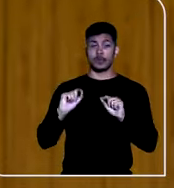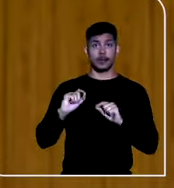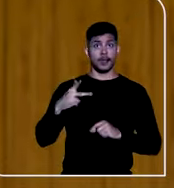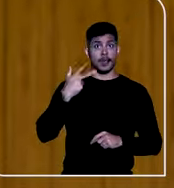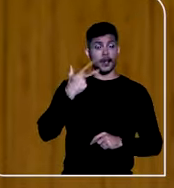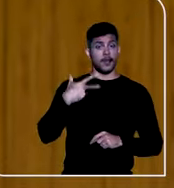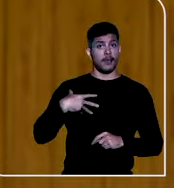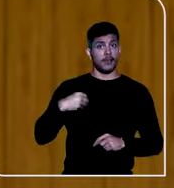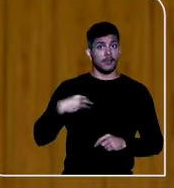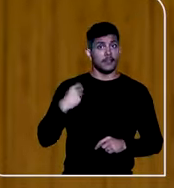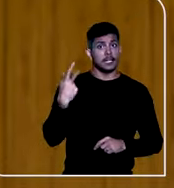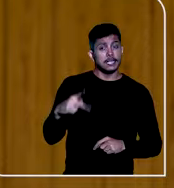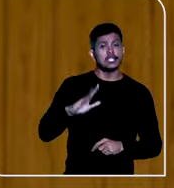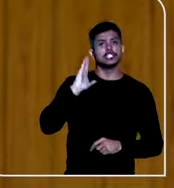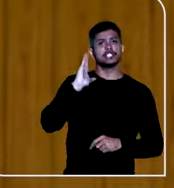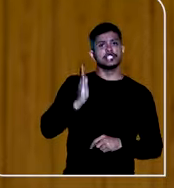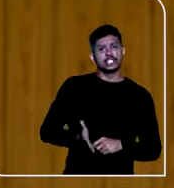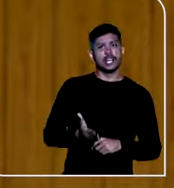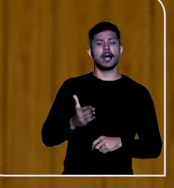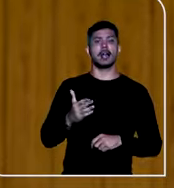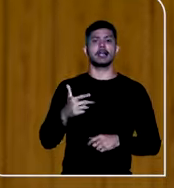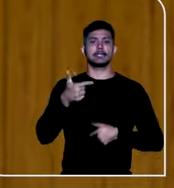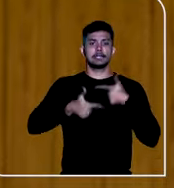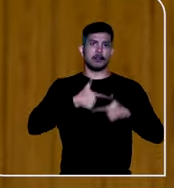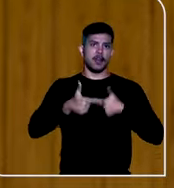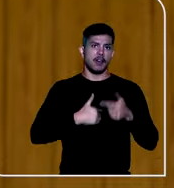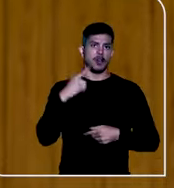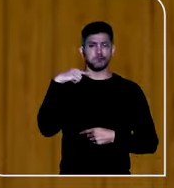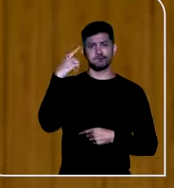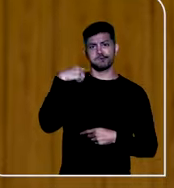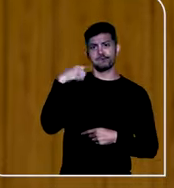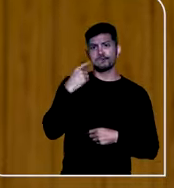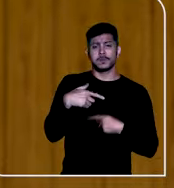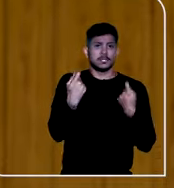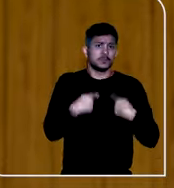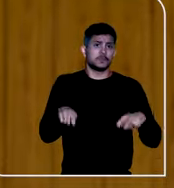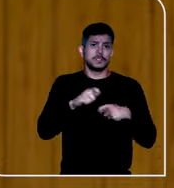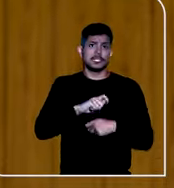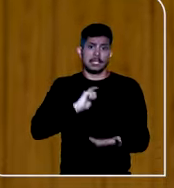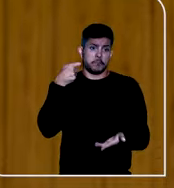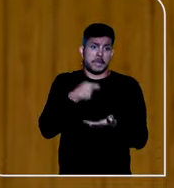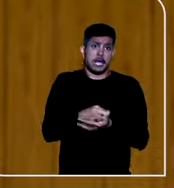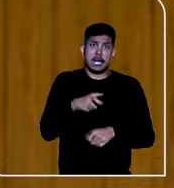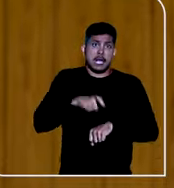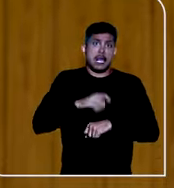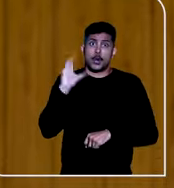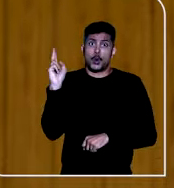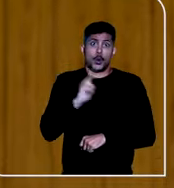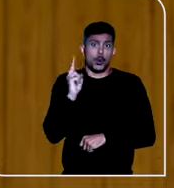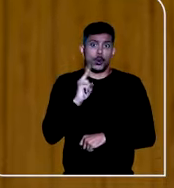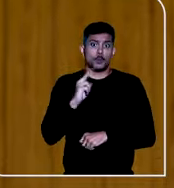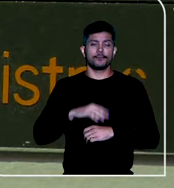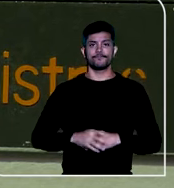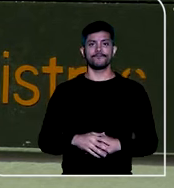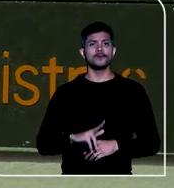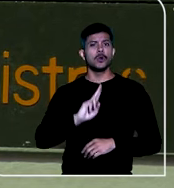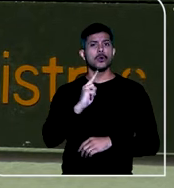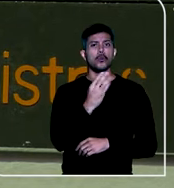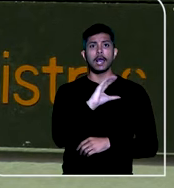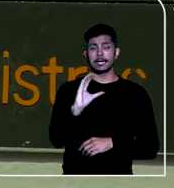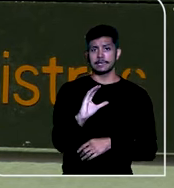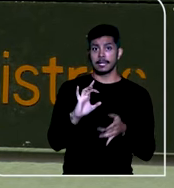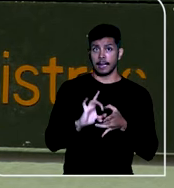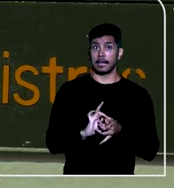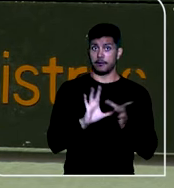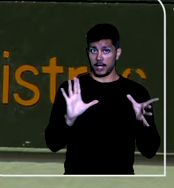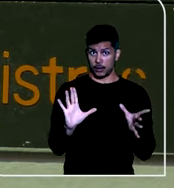idade e já trabalhava como advogada, não existindo urgência para regularizar o pagamento da pensão alimentícia. O habeas